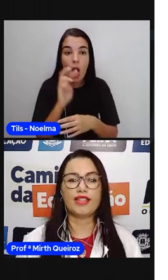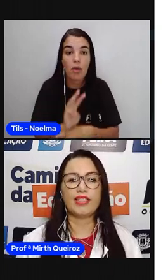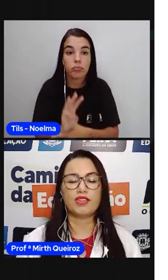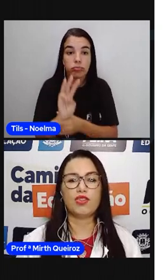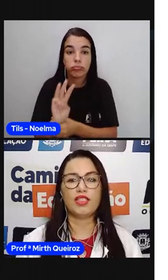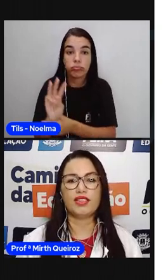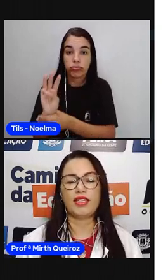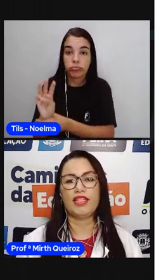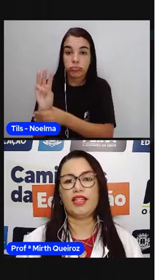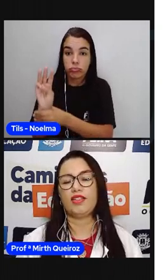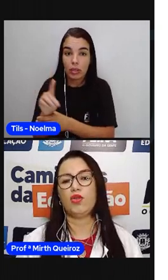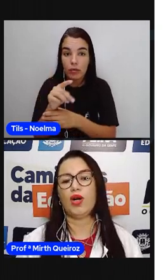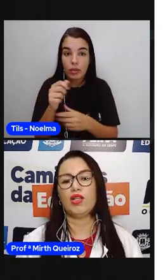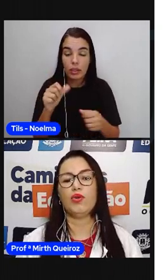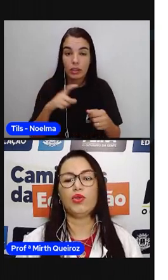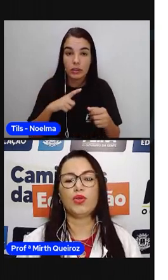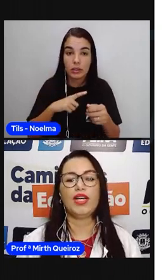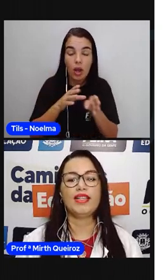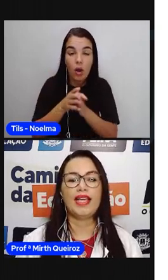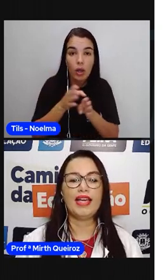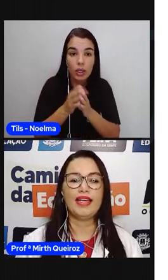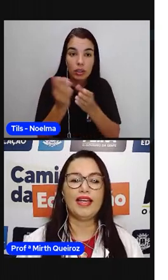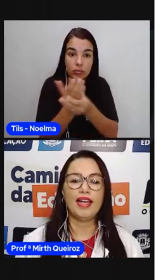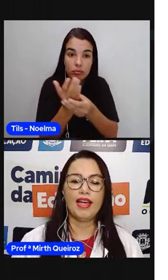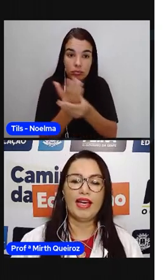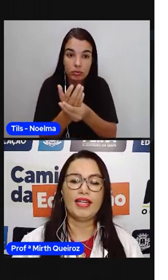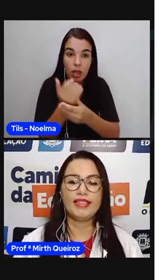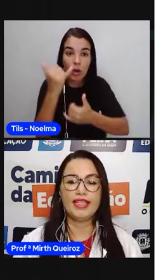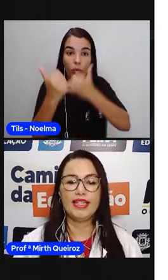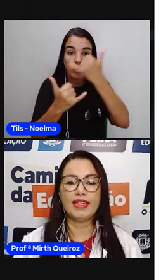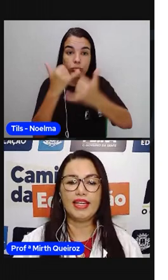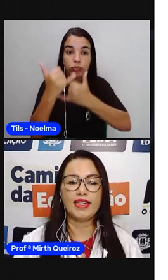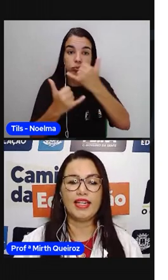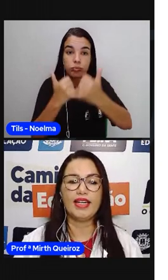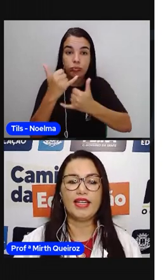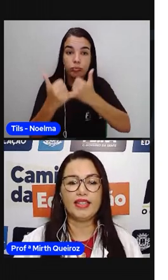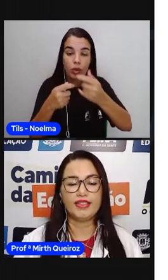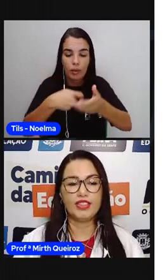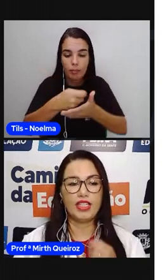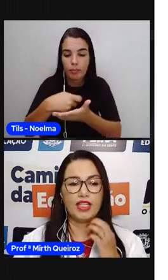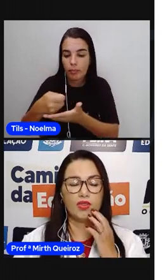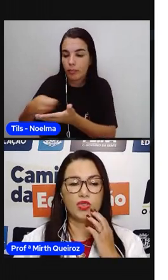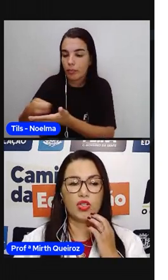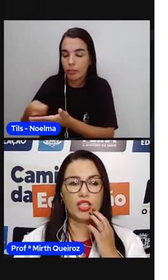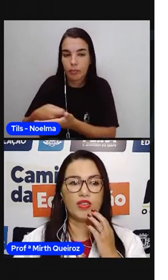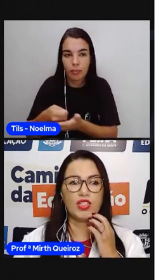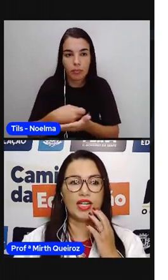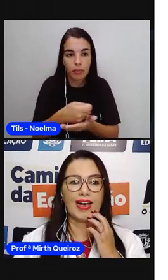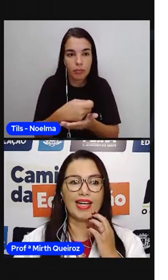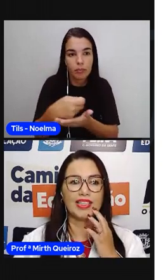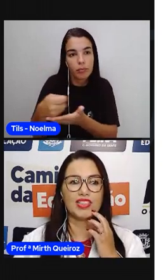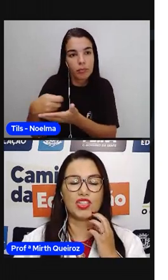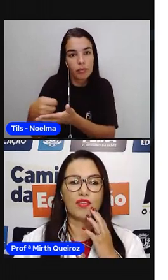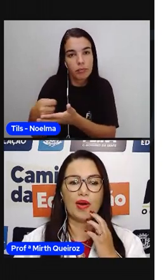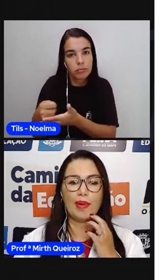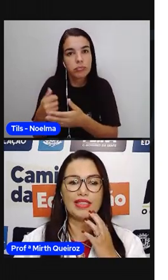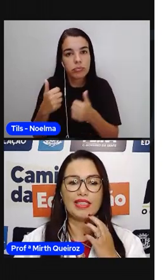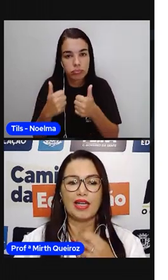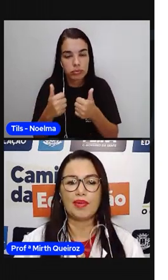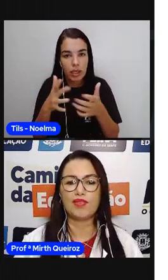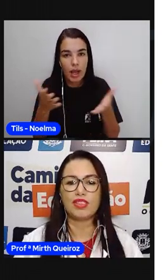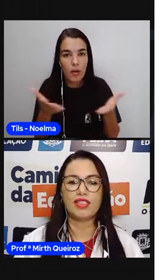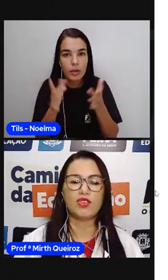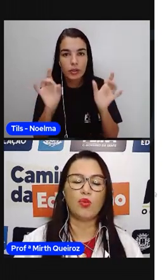orientações aí do aluno, tem esse link aqui de um joguinho de cartas. Eu só vou